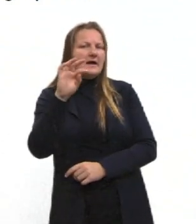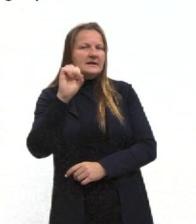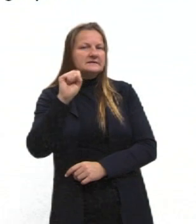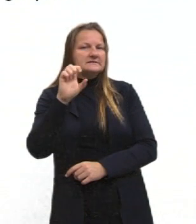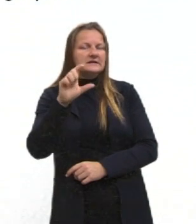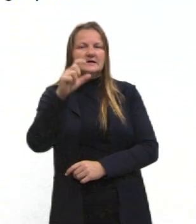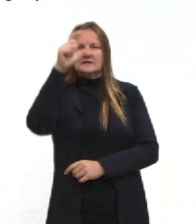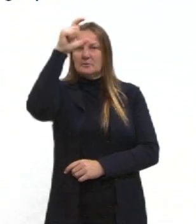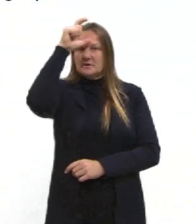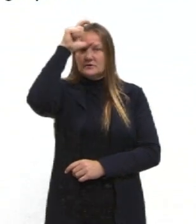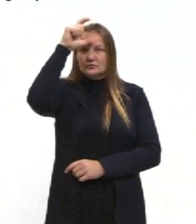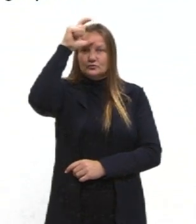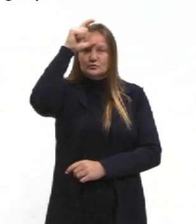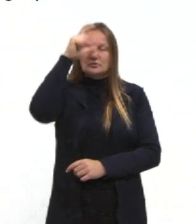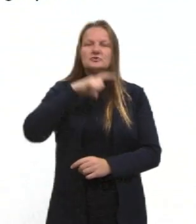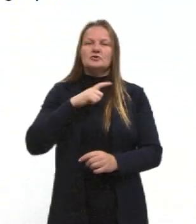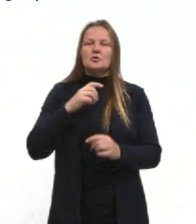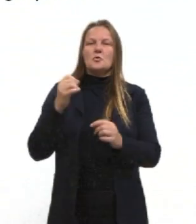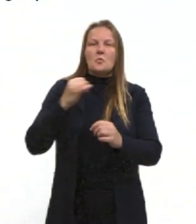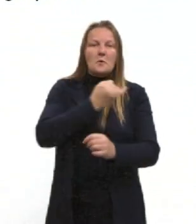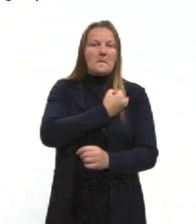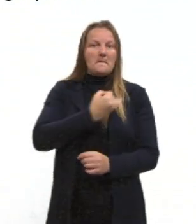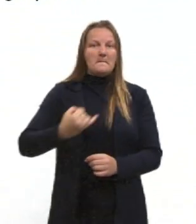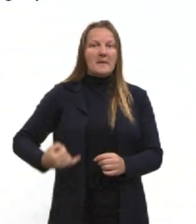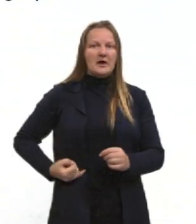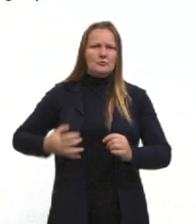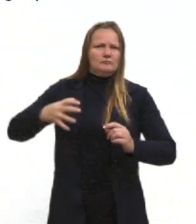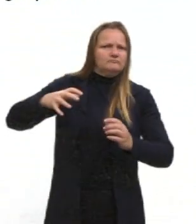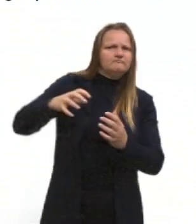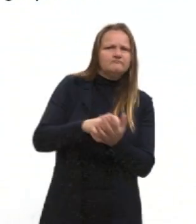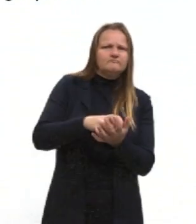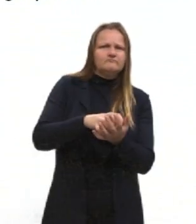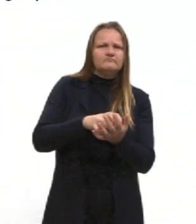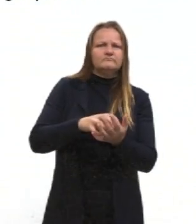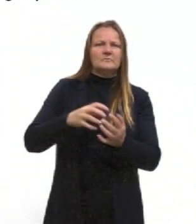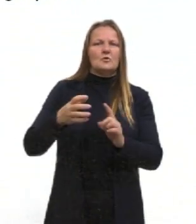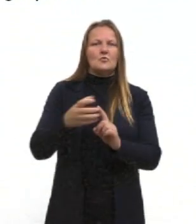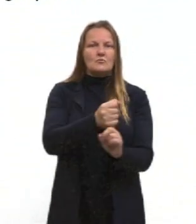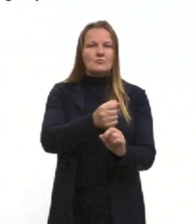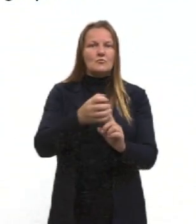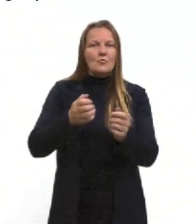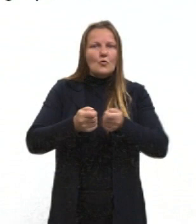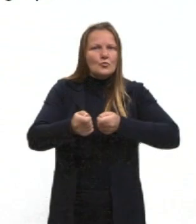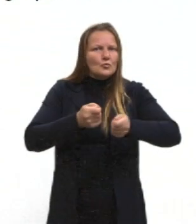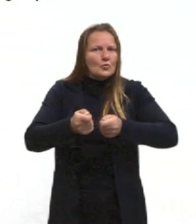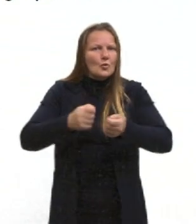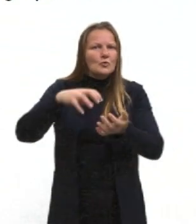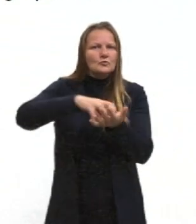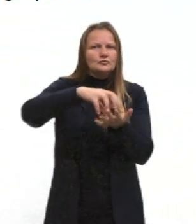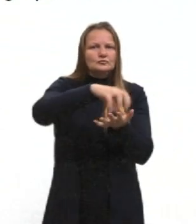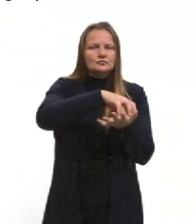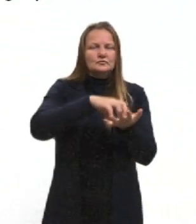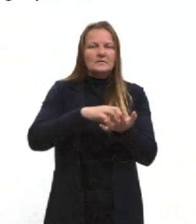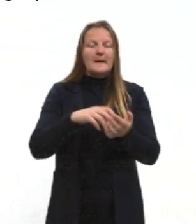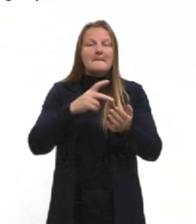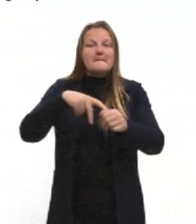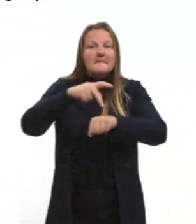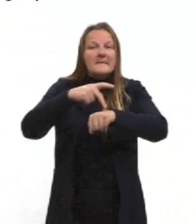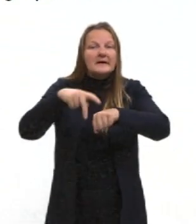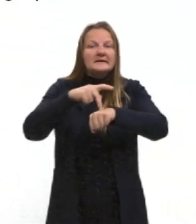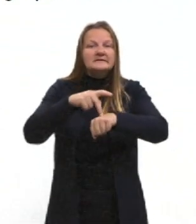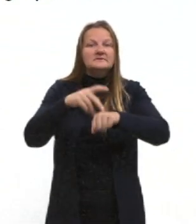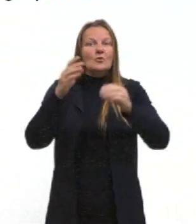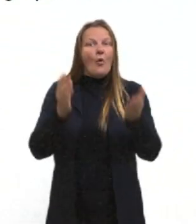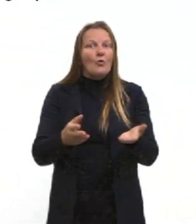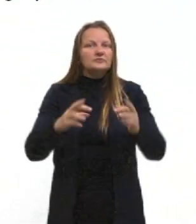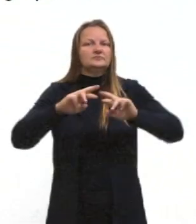O que que acontece nesses impérios aí, tá? Eles dominavam essa região, então não tinha os países que a gente conhece hoje,